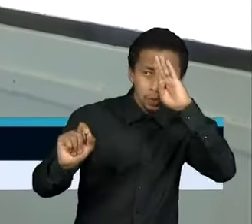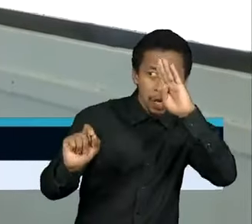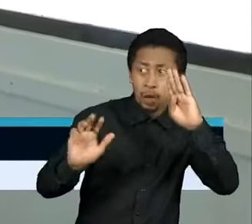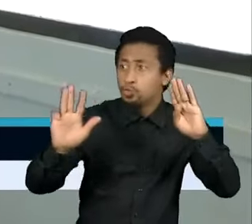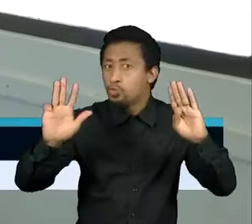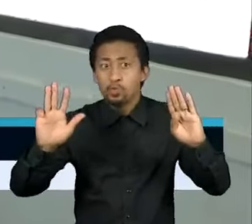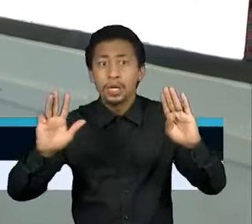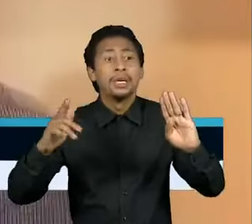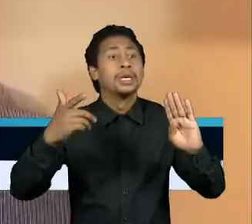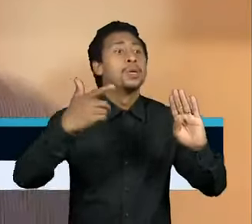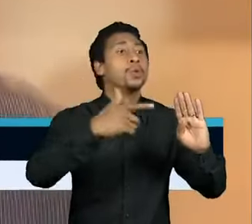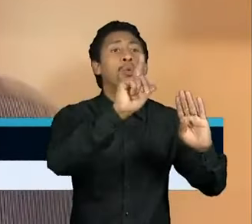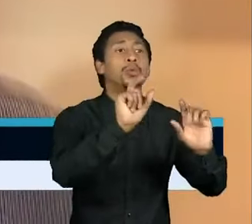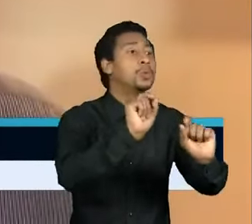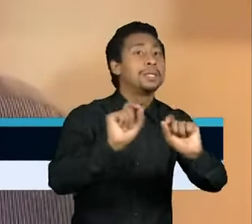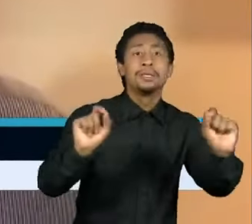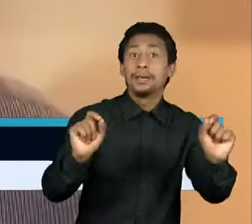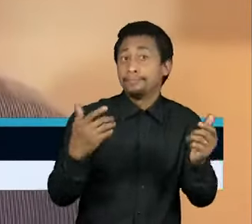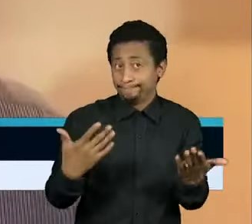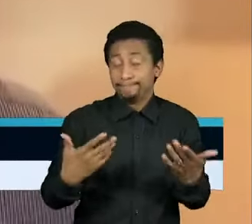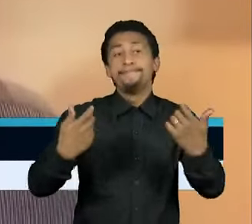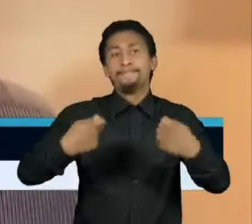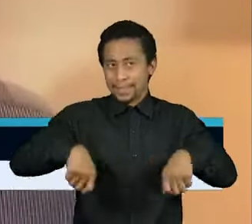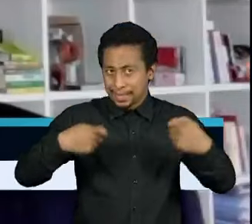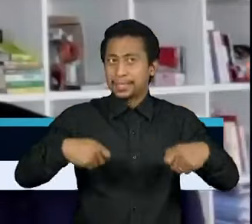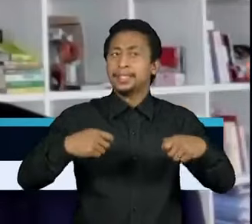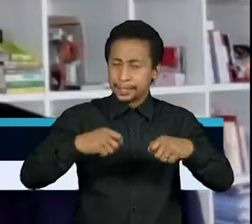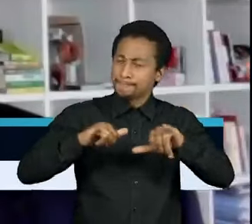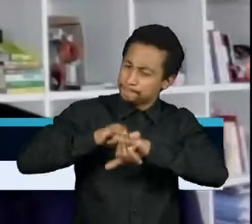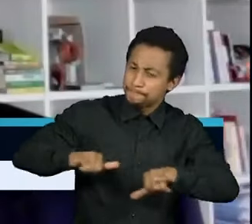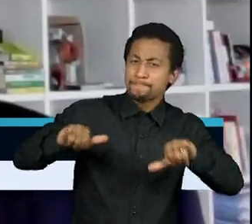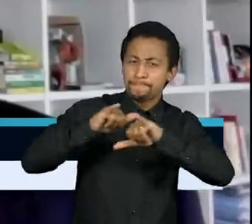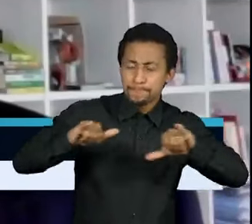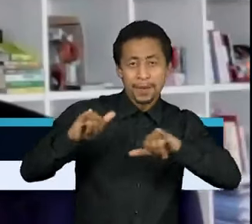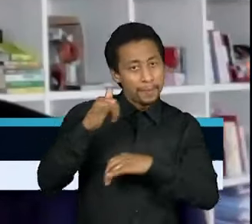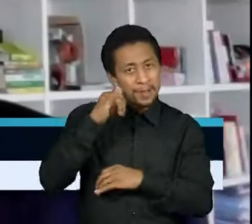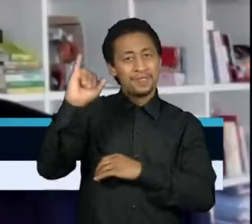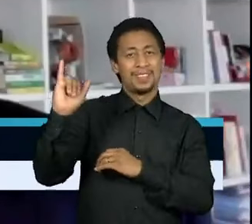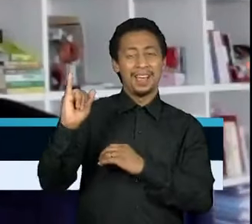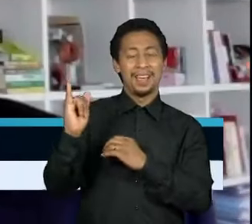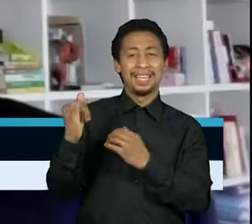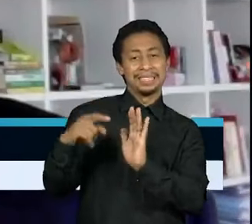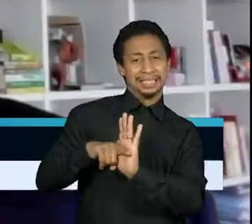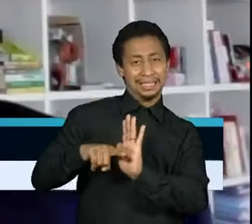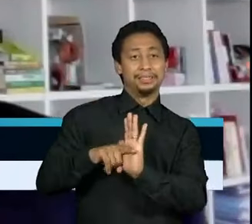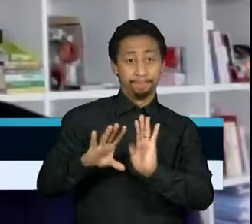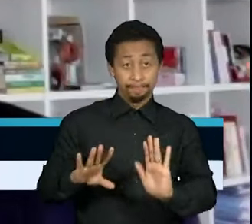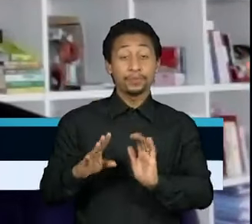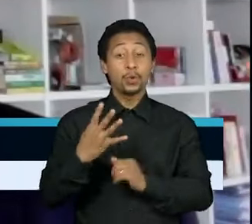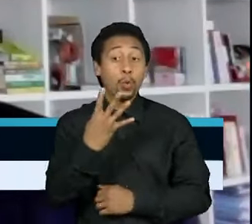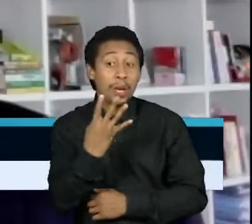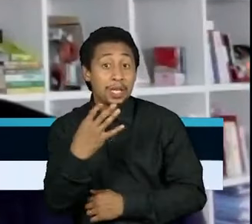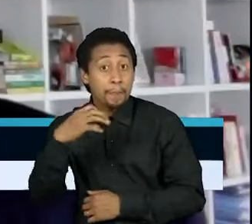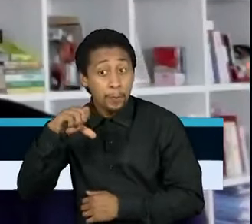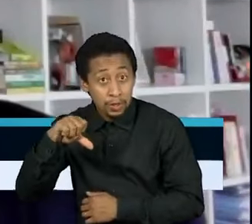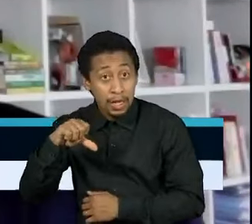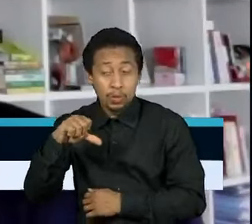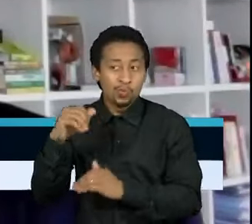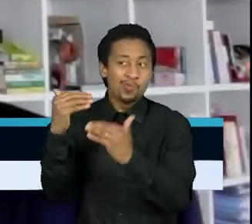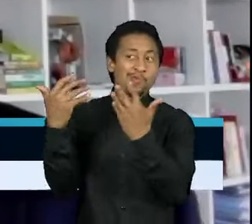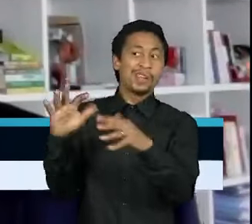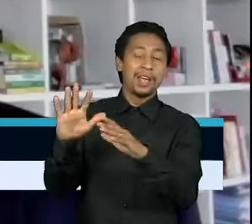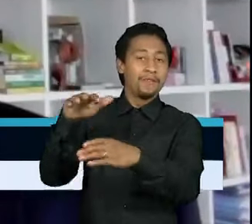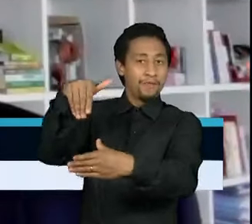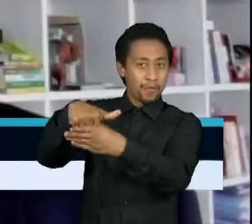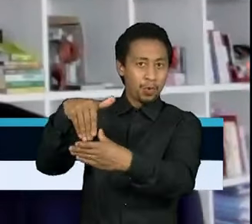O candidato competitivo será aquele que tiver uma rejeição menor. Antigamente, com 40% de rejeição, o candidato já estava